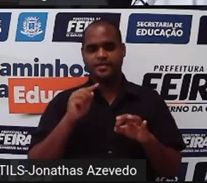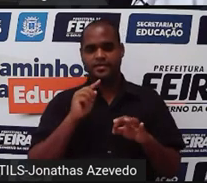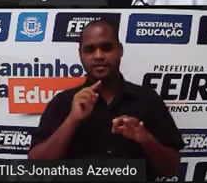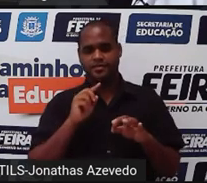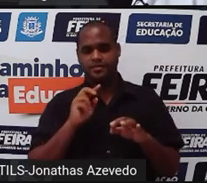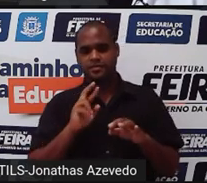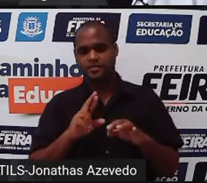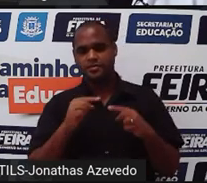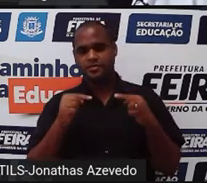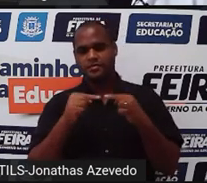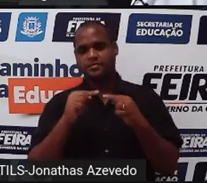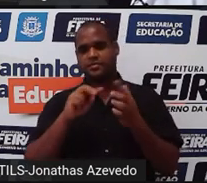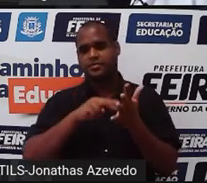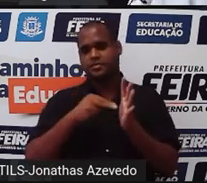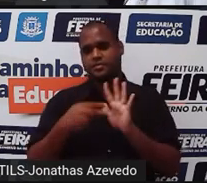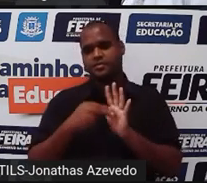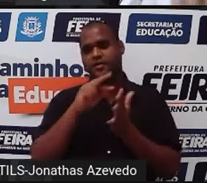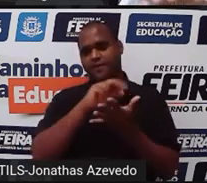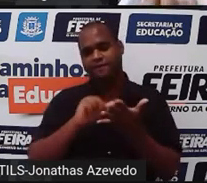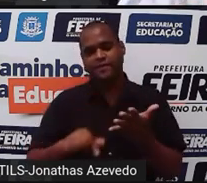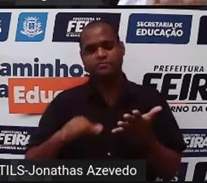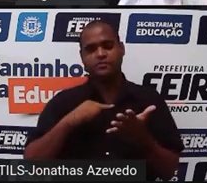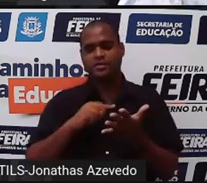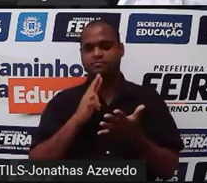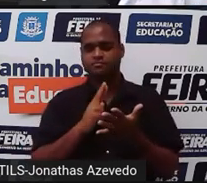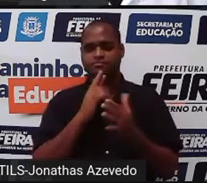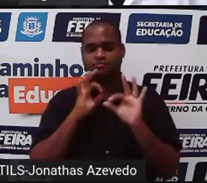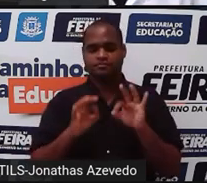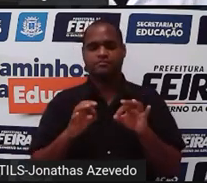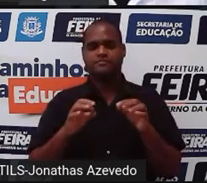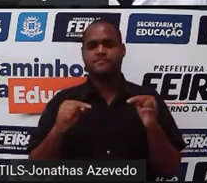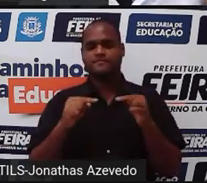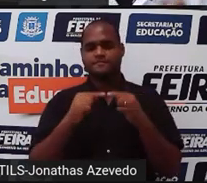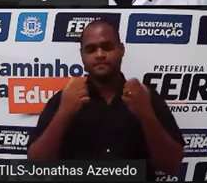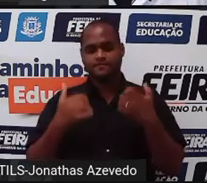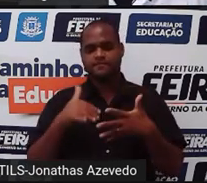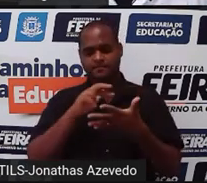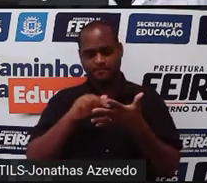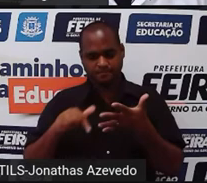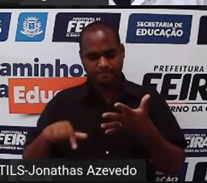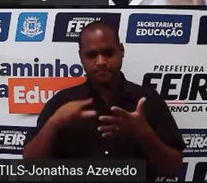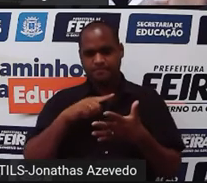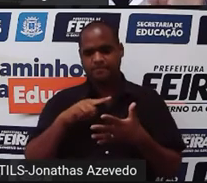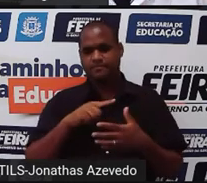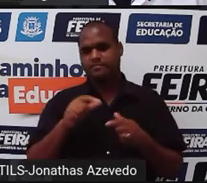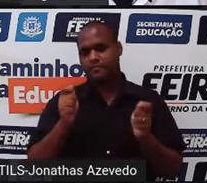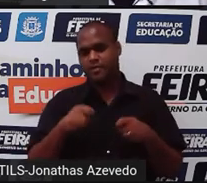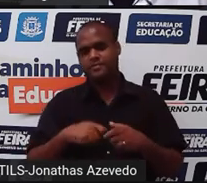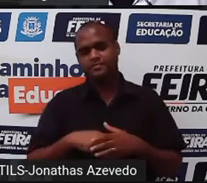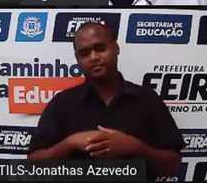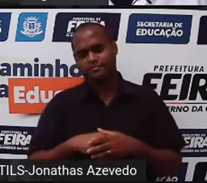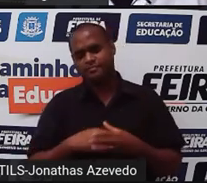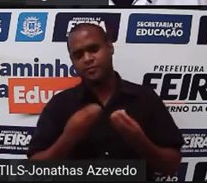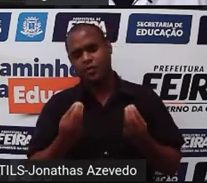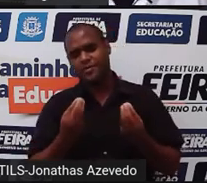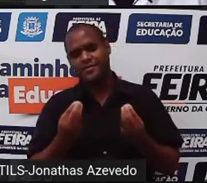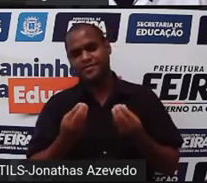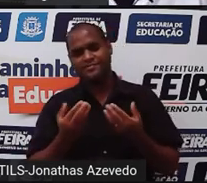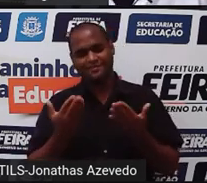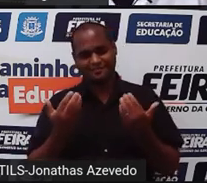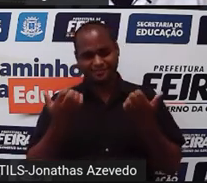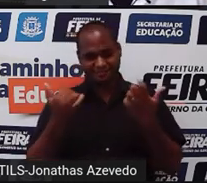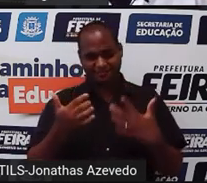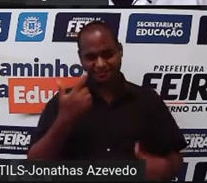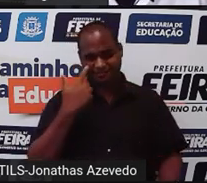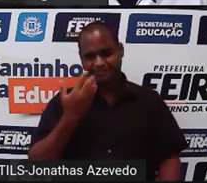significa as infinitas soluções para a equação que você fez no plano cartesiano como assim professor vem aqui comigo